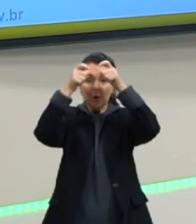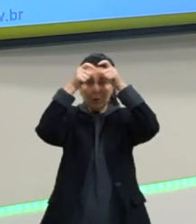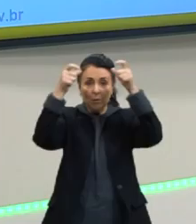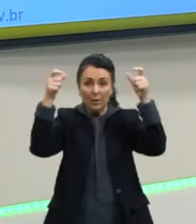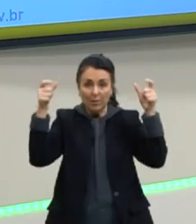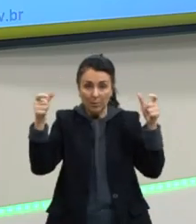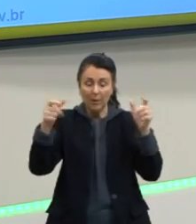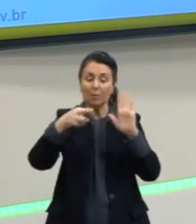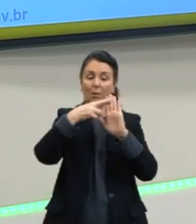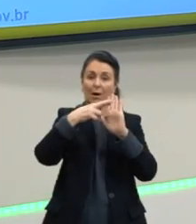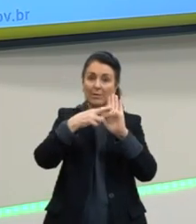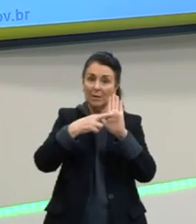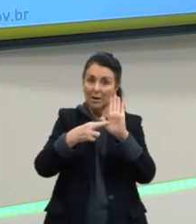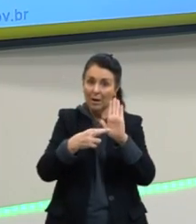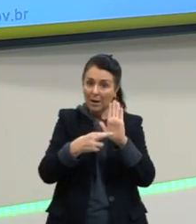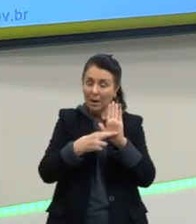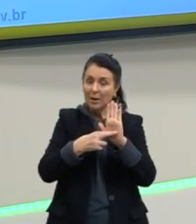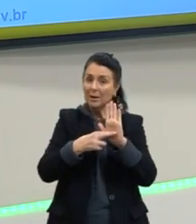exceções à regra.